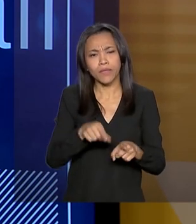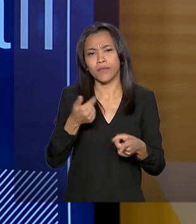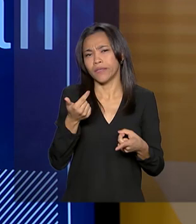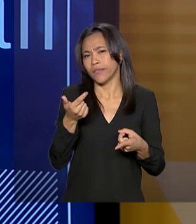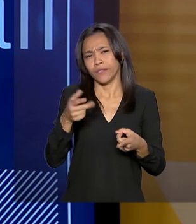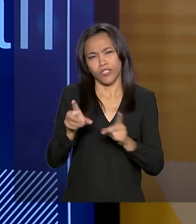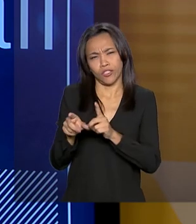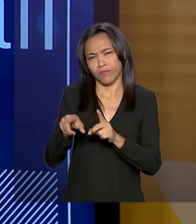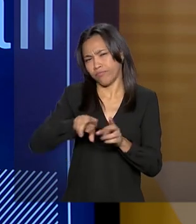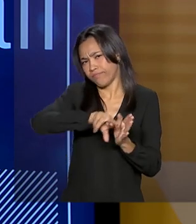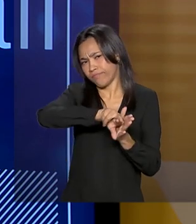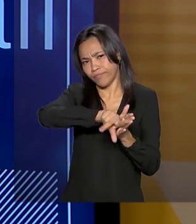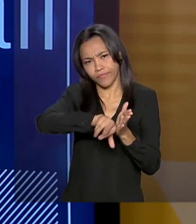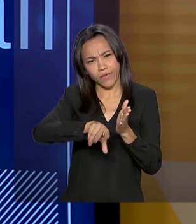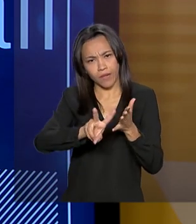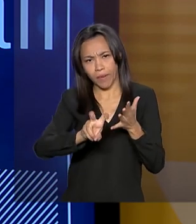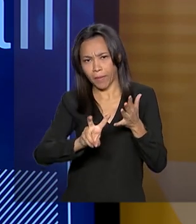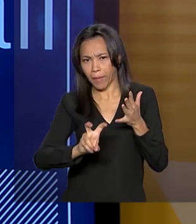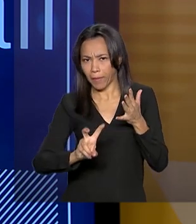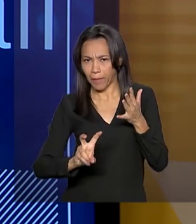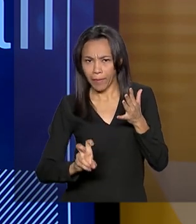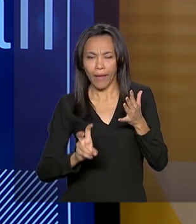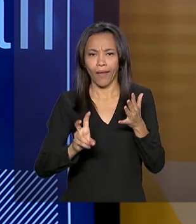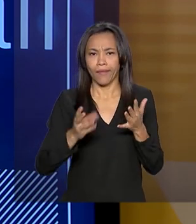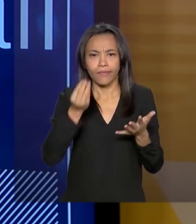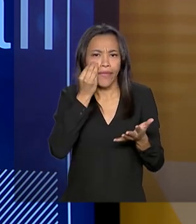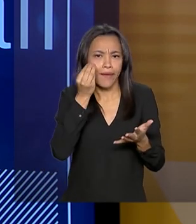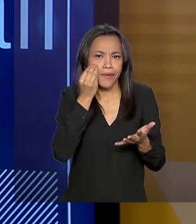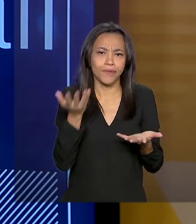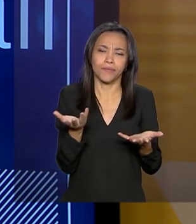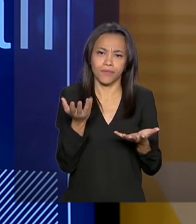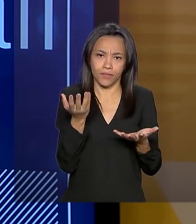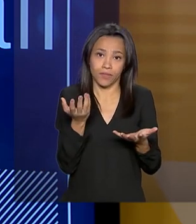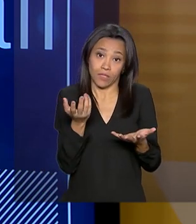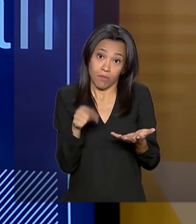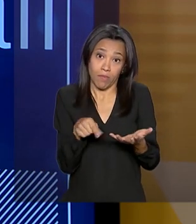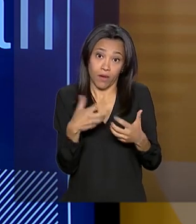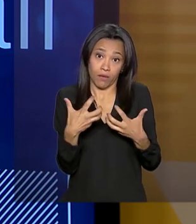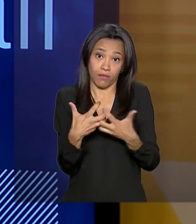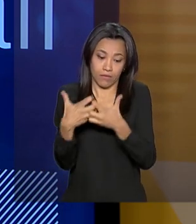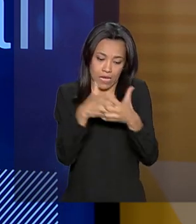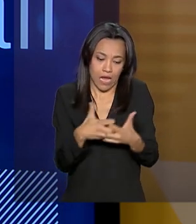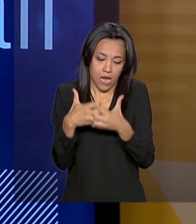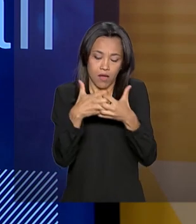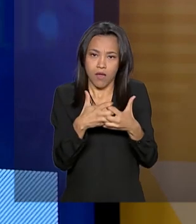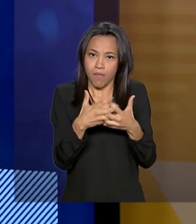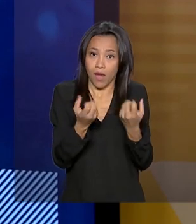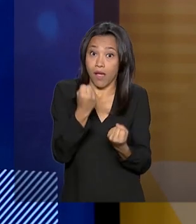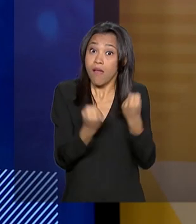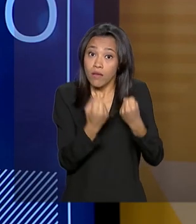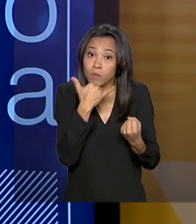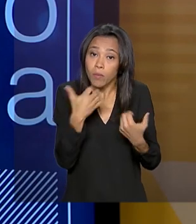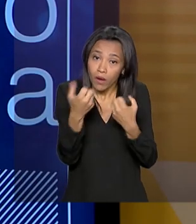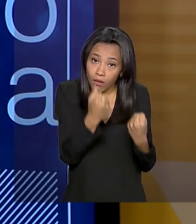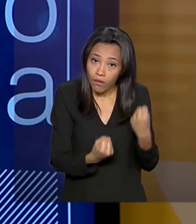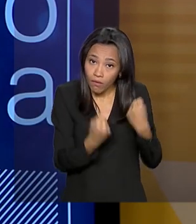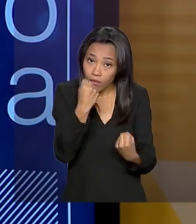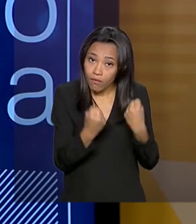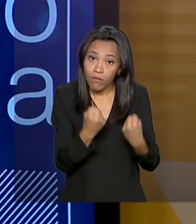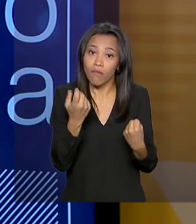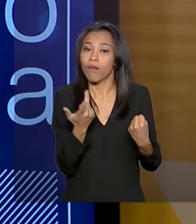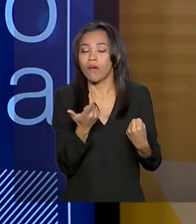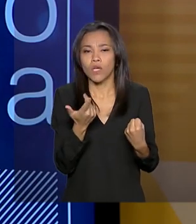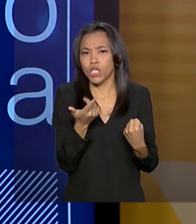livre mercado, testes de laboratório para veículos, nós não tínhamos no Brasil um adequadamente